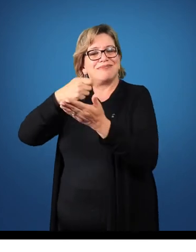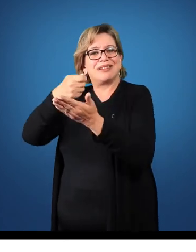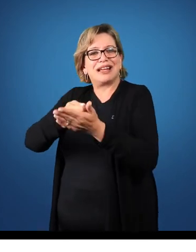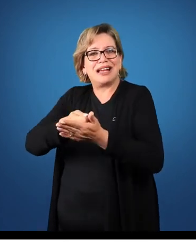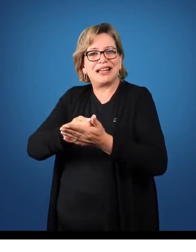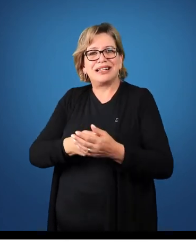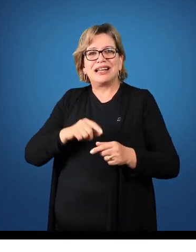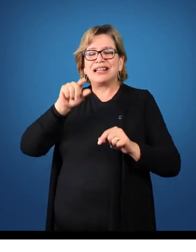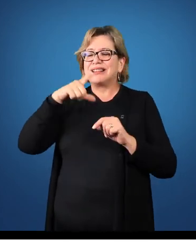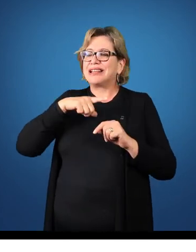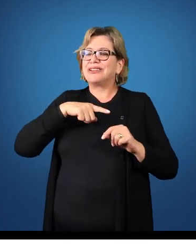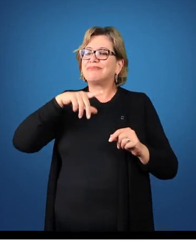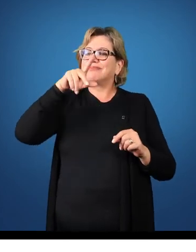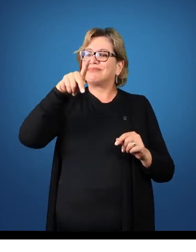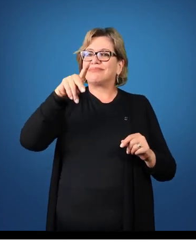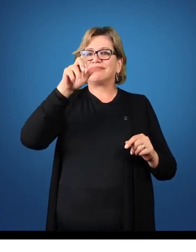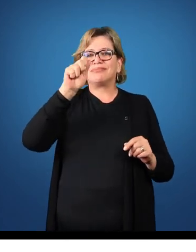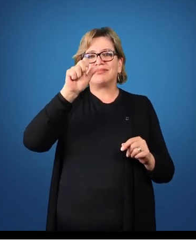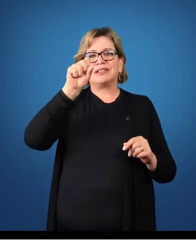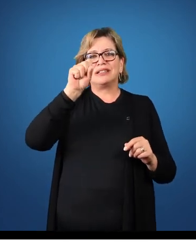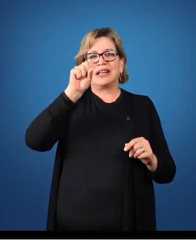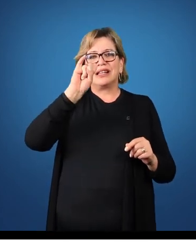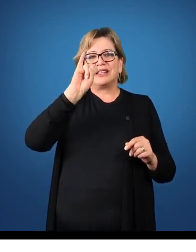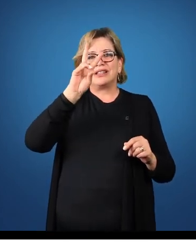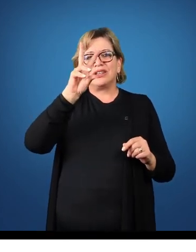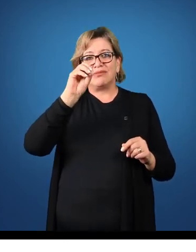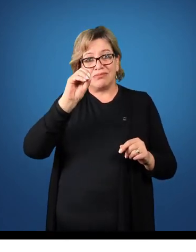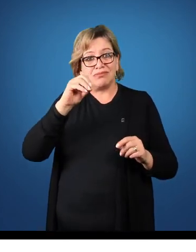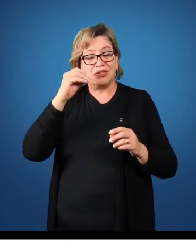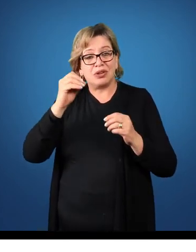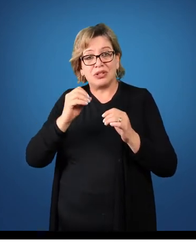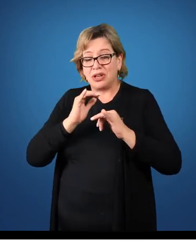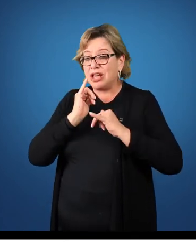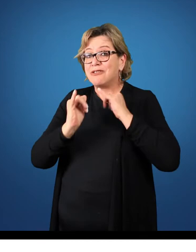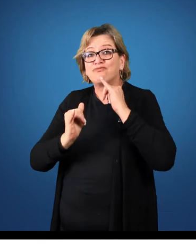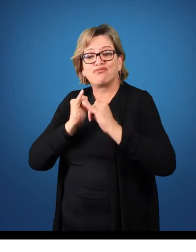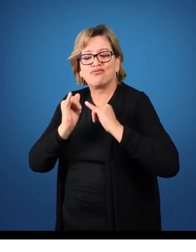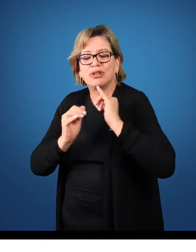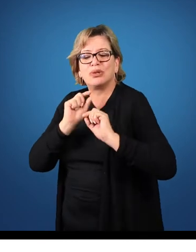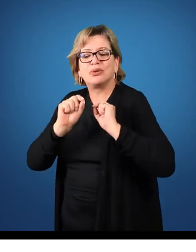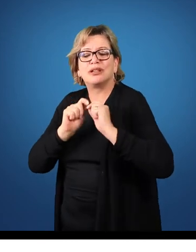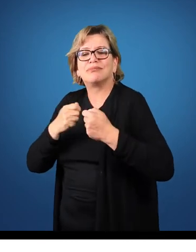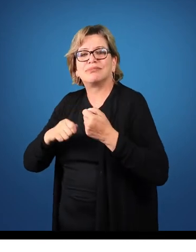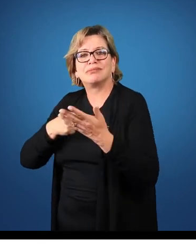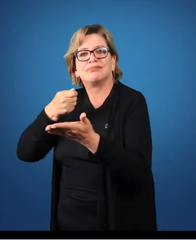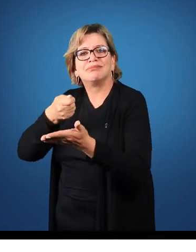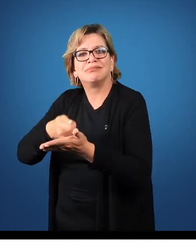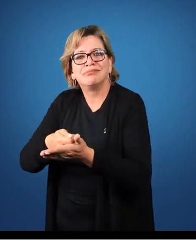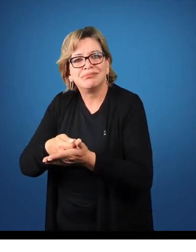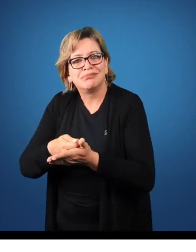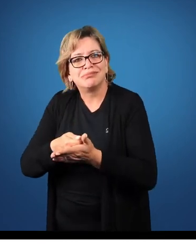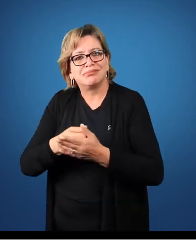lá no meu passivo, onde eu informo quais são as obrigações que a empresa tem para com terceiros.